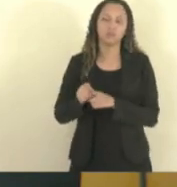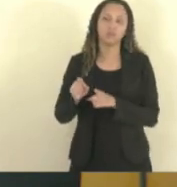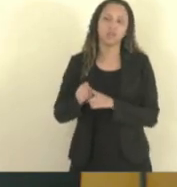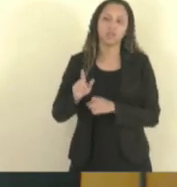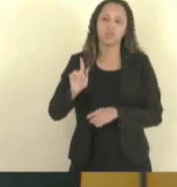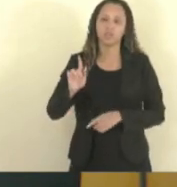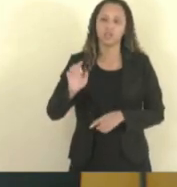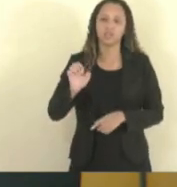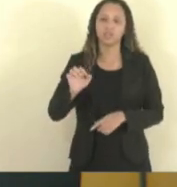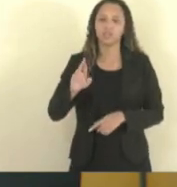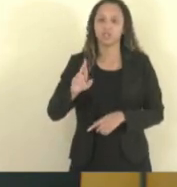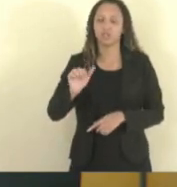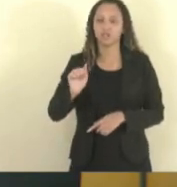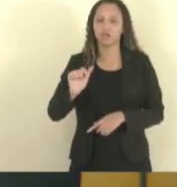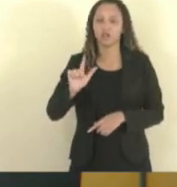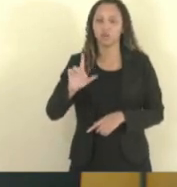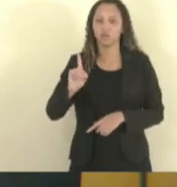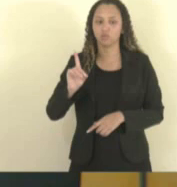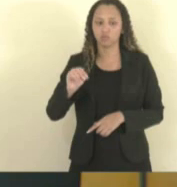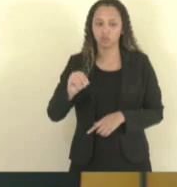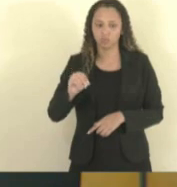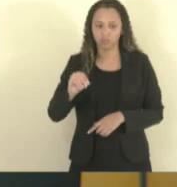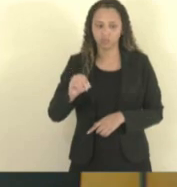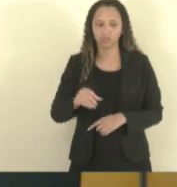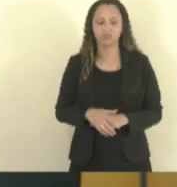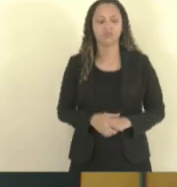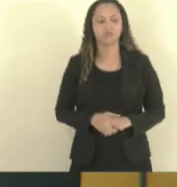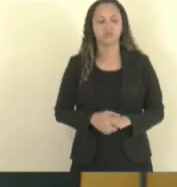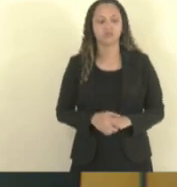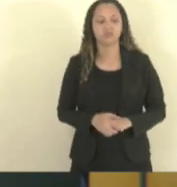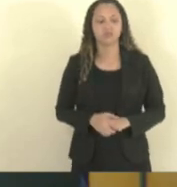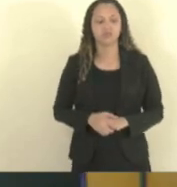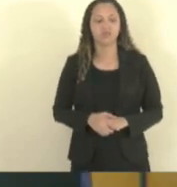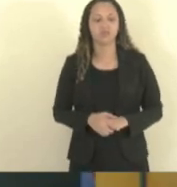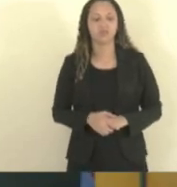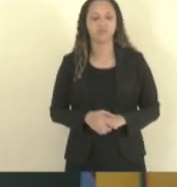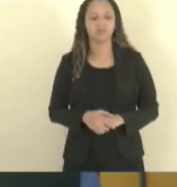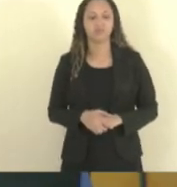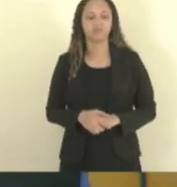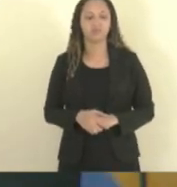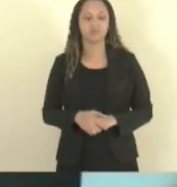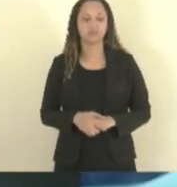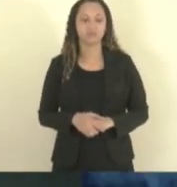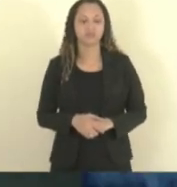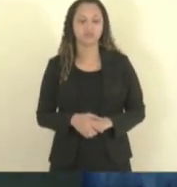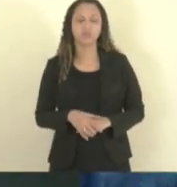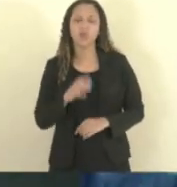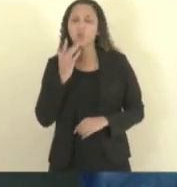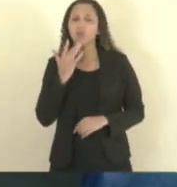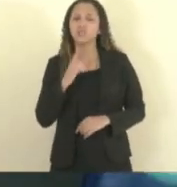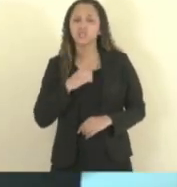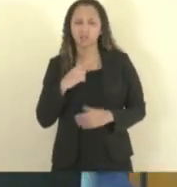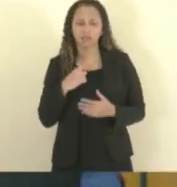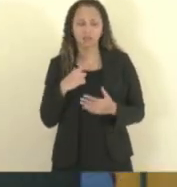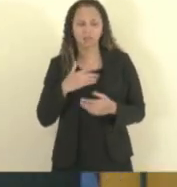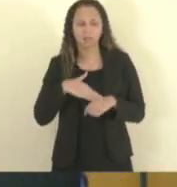Diorio Filho. E parece que eu recebi aqui mais...